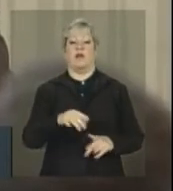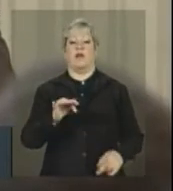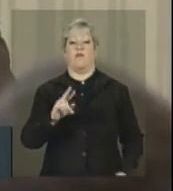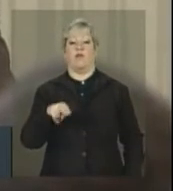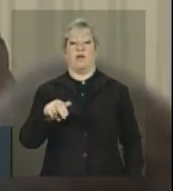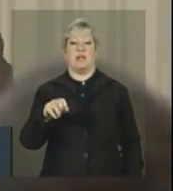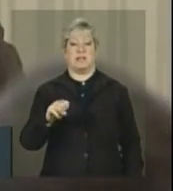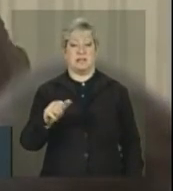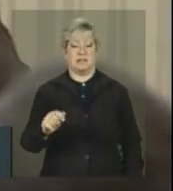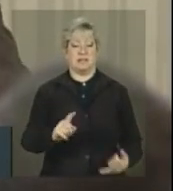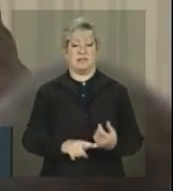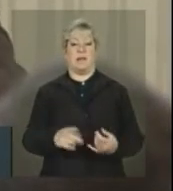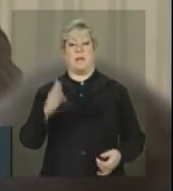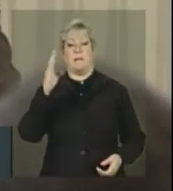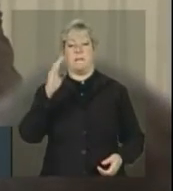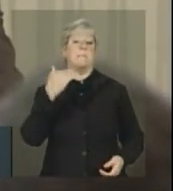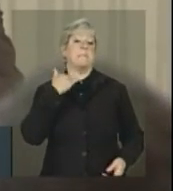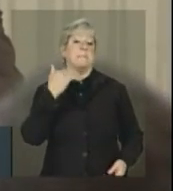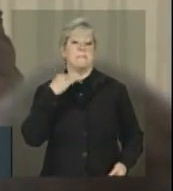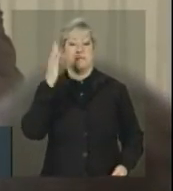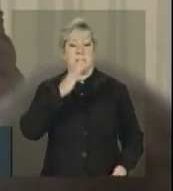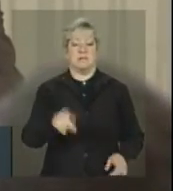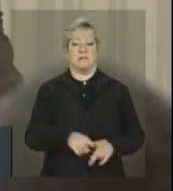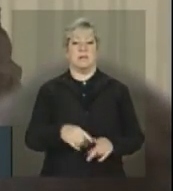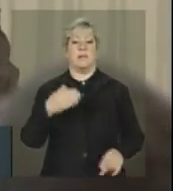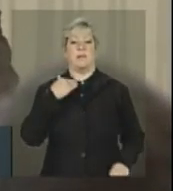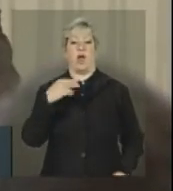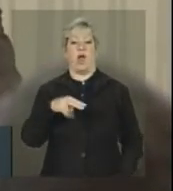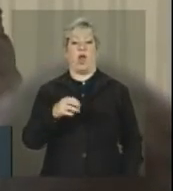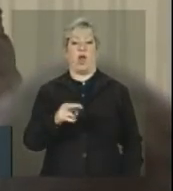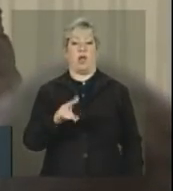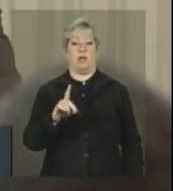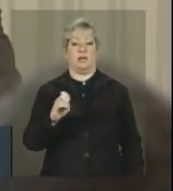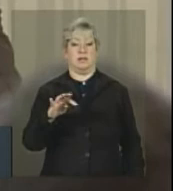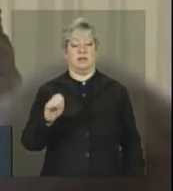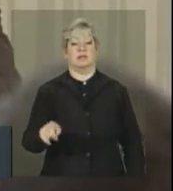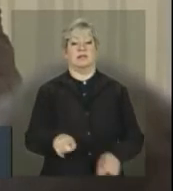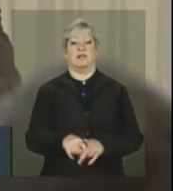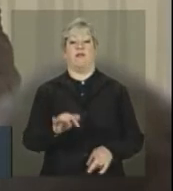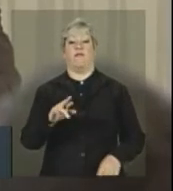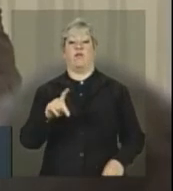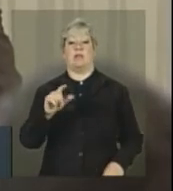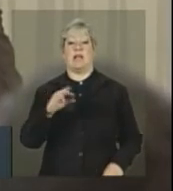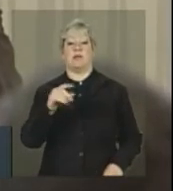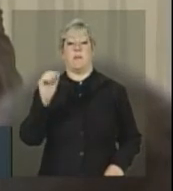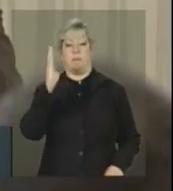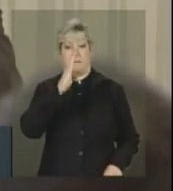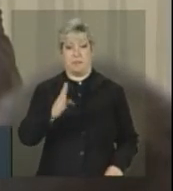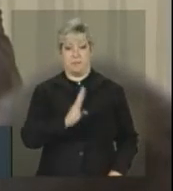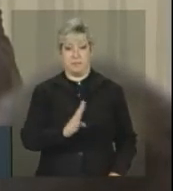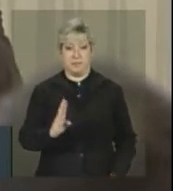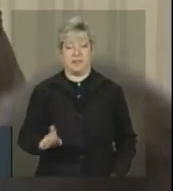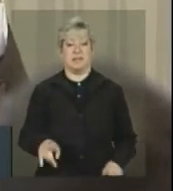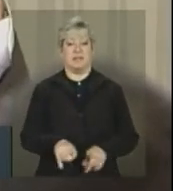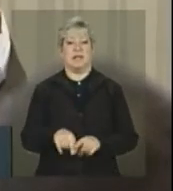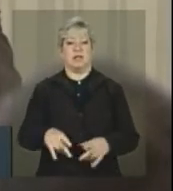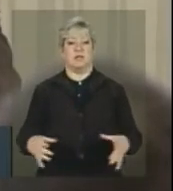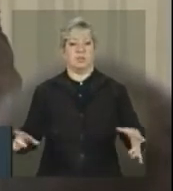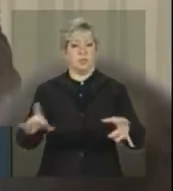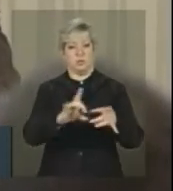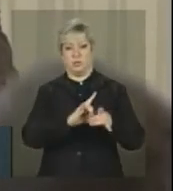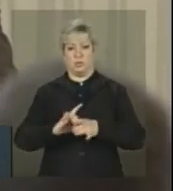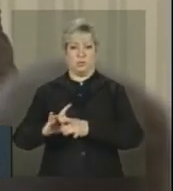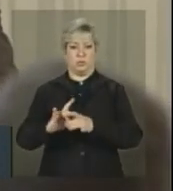Nordeste, que foi chamado a se unificar nesse esforço, a Fundação Banco do Brasil, além dessa sinergia entre o